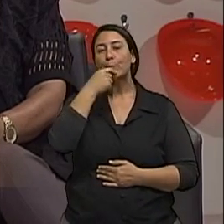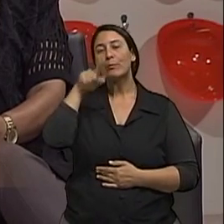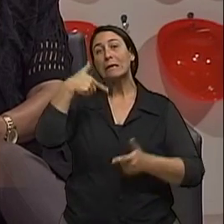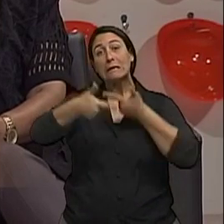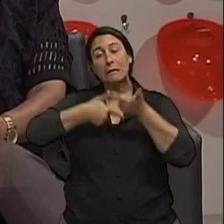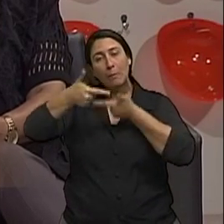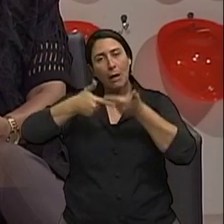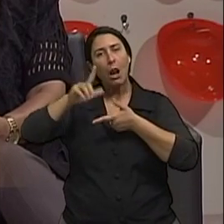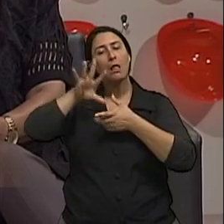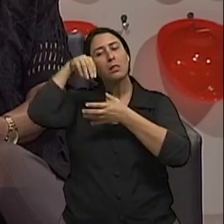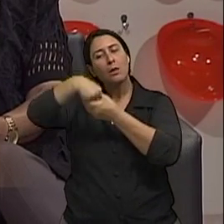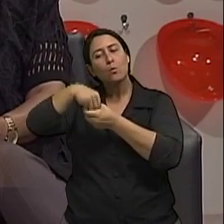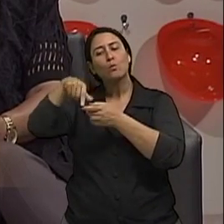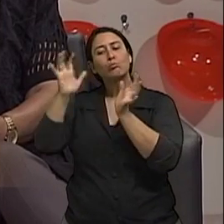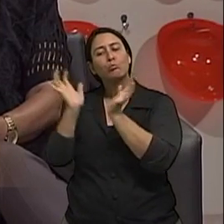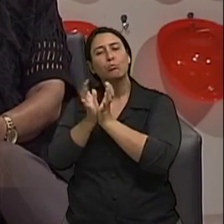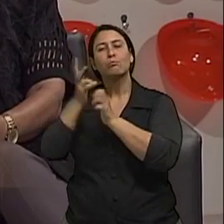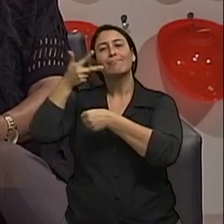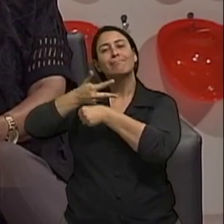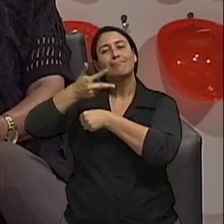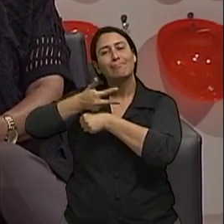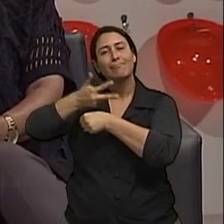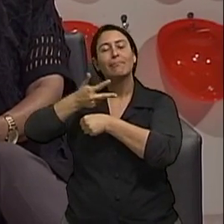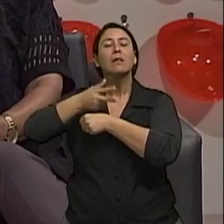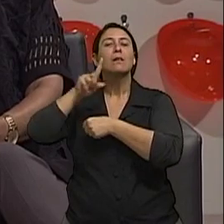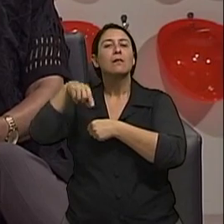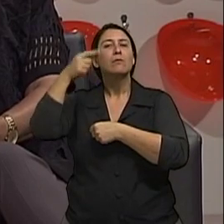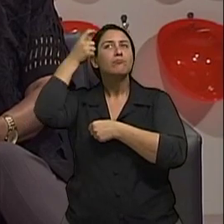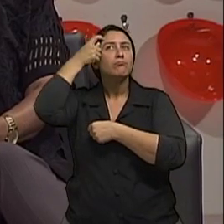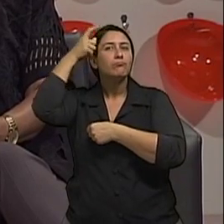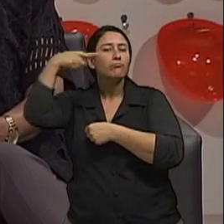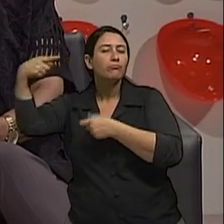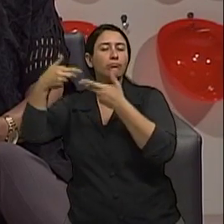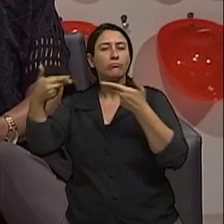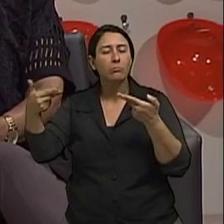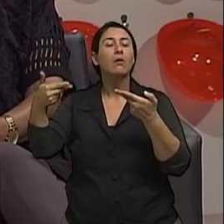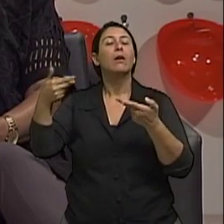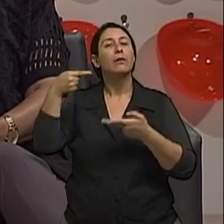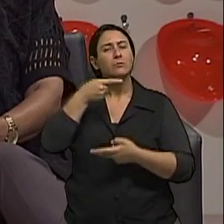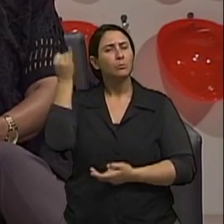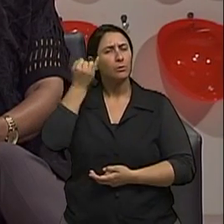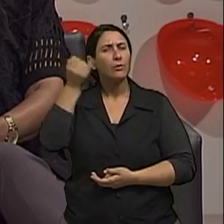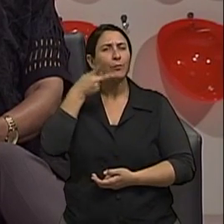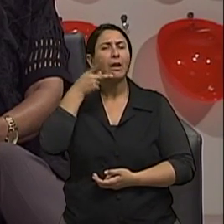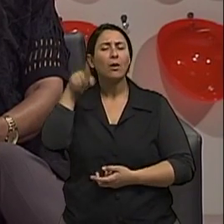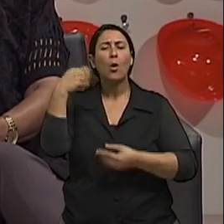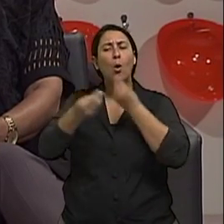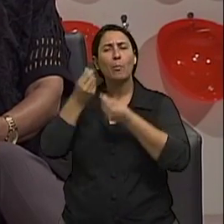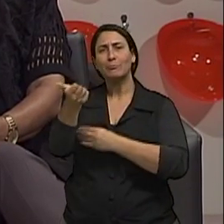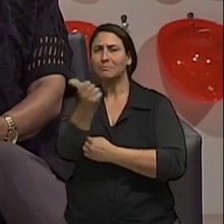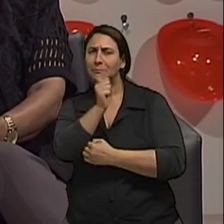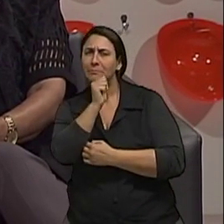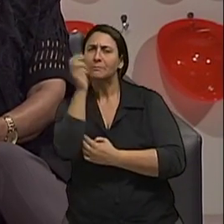Matheus também é professor da Faculdade de Medicina. Nós vamos continuar falando sobre alcoolismo e doenças mentais na terceira idade,